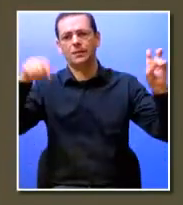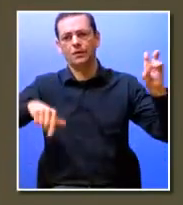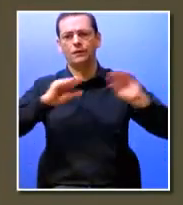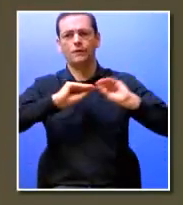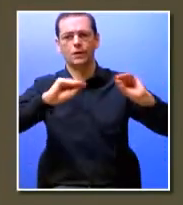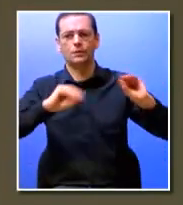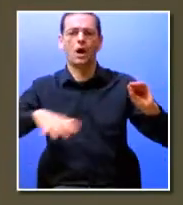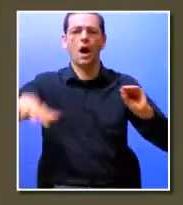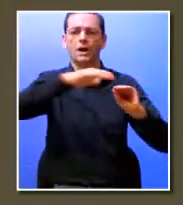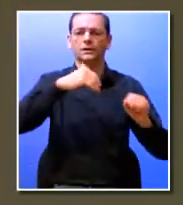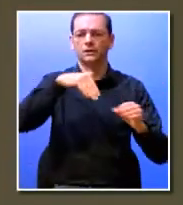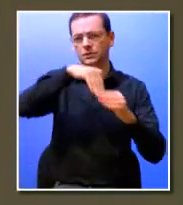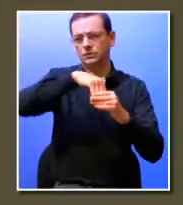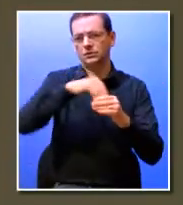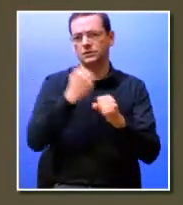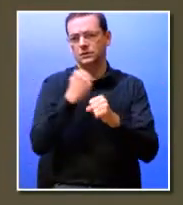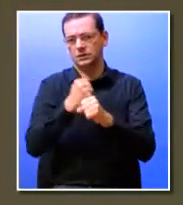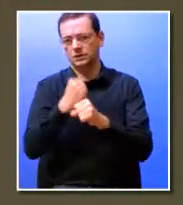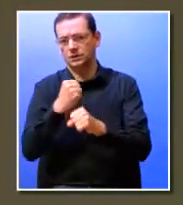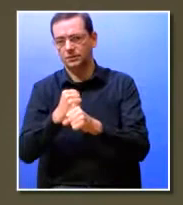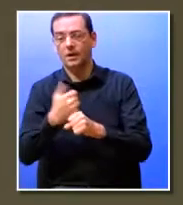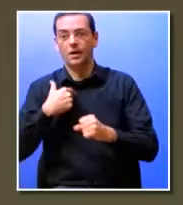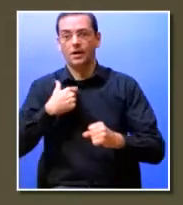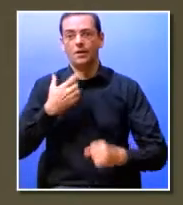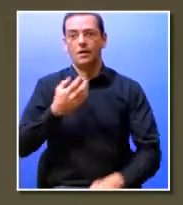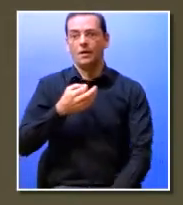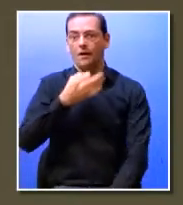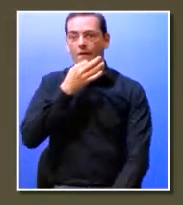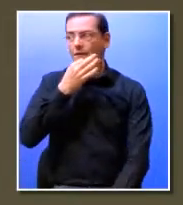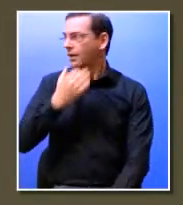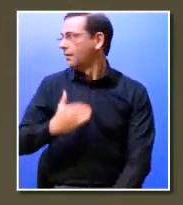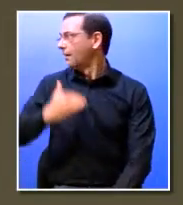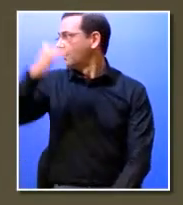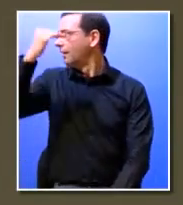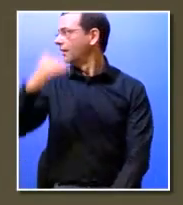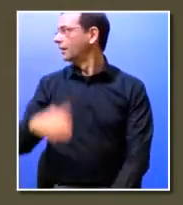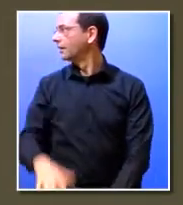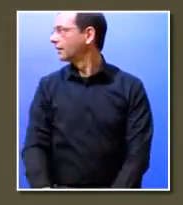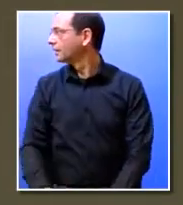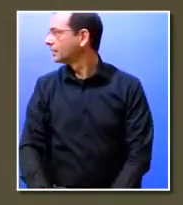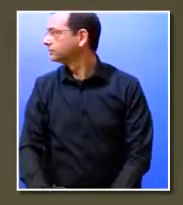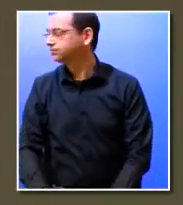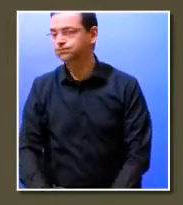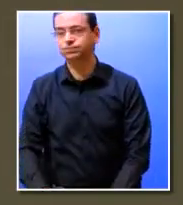formação em contexto de trabalho eu estou-me afastada do microfone porque eu falo alto não quero falar o estipo antes de ninguém